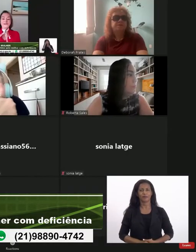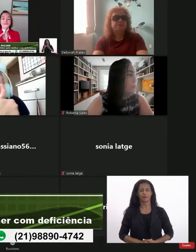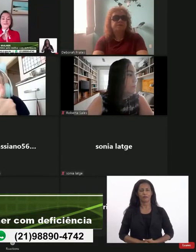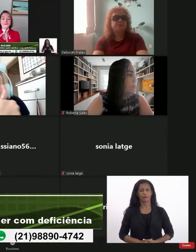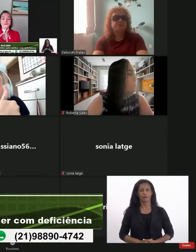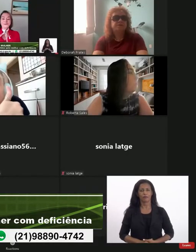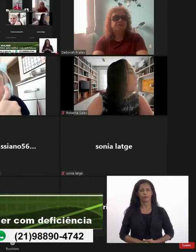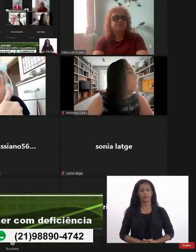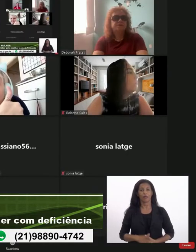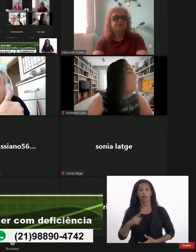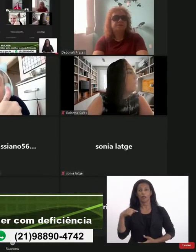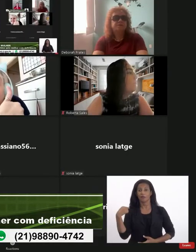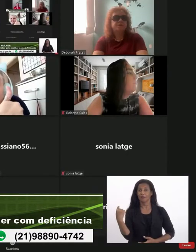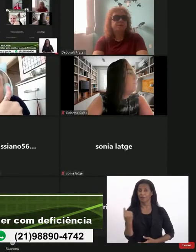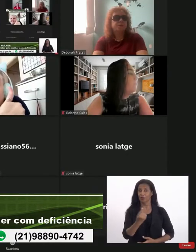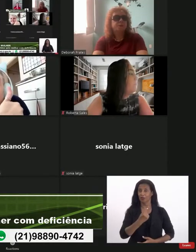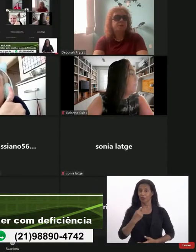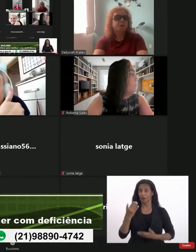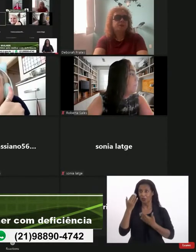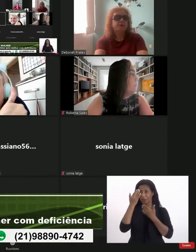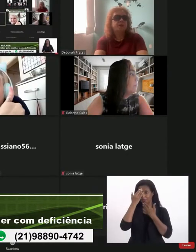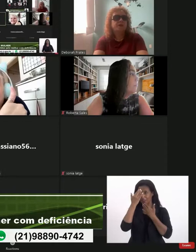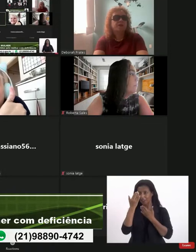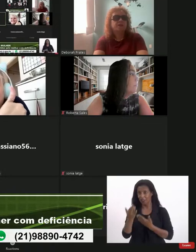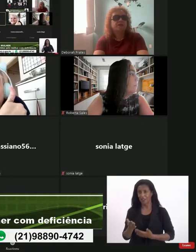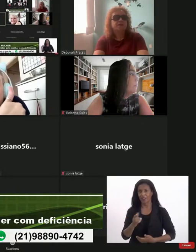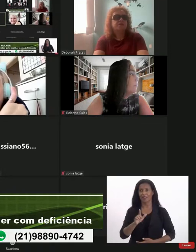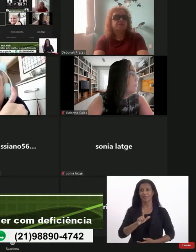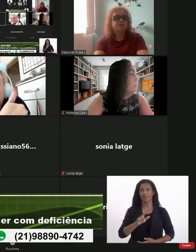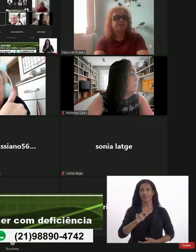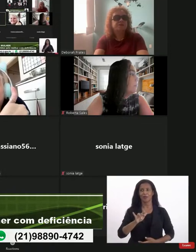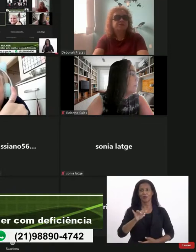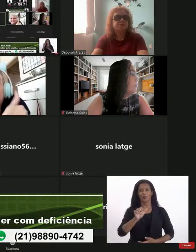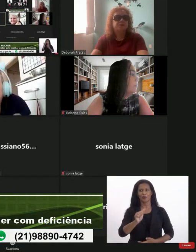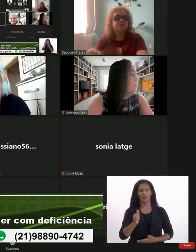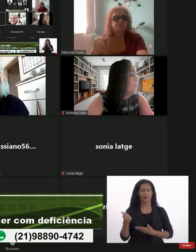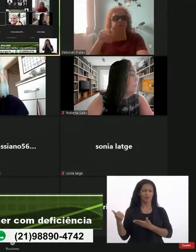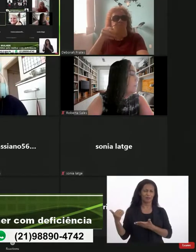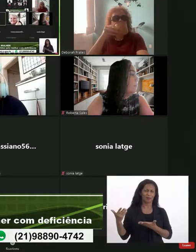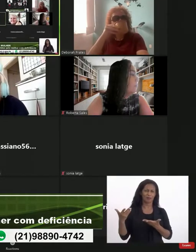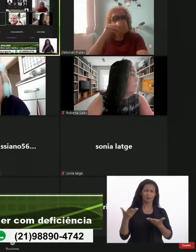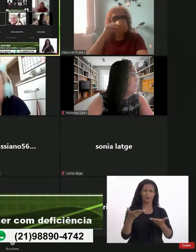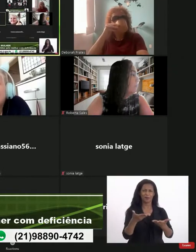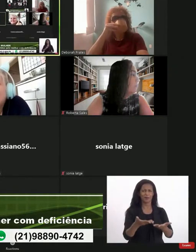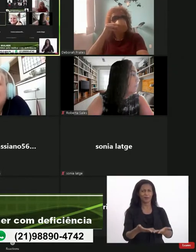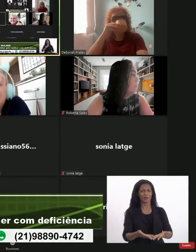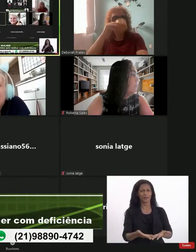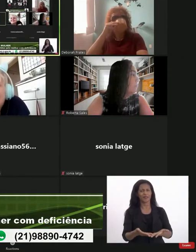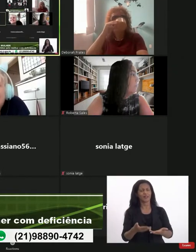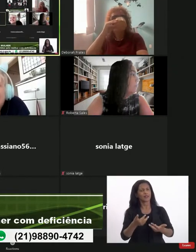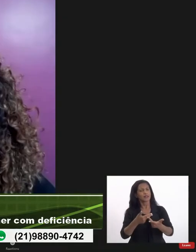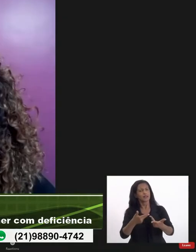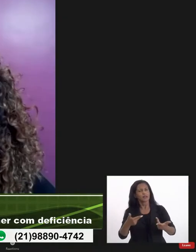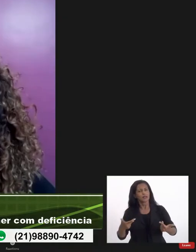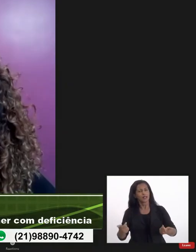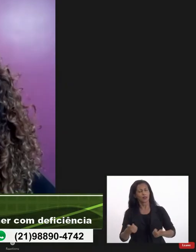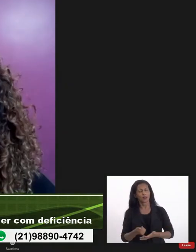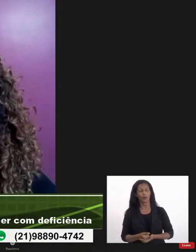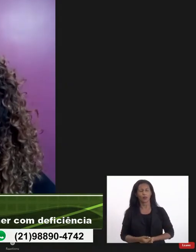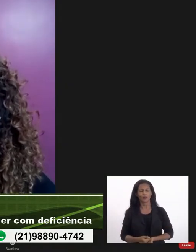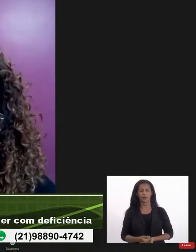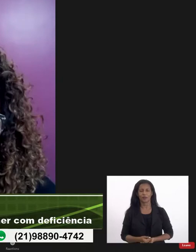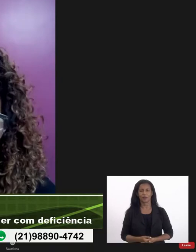nós é que te agradecemos Luciana por trazer tanta coisa aqui para a gente